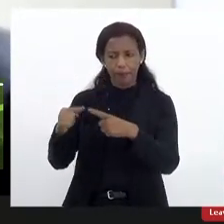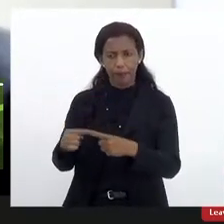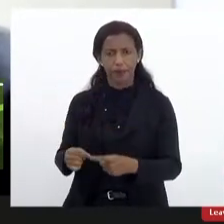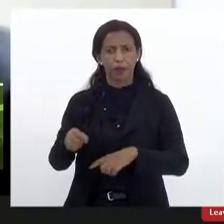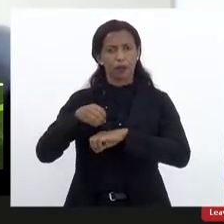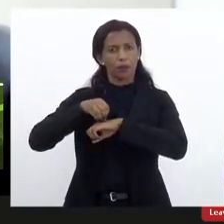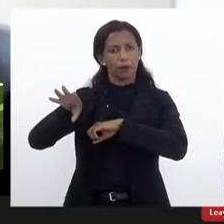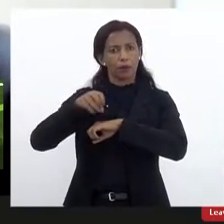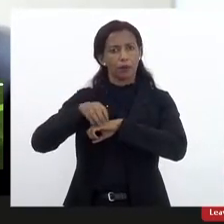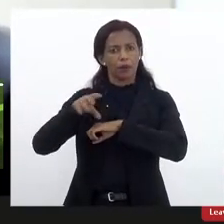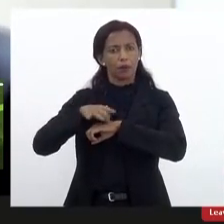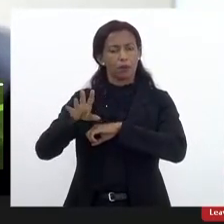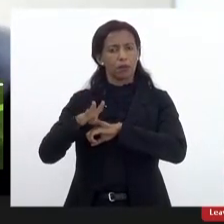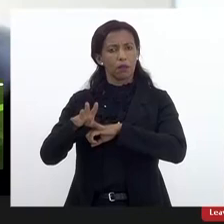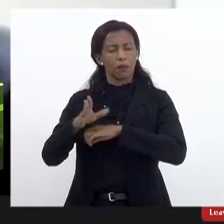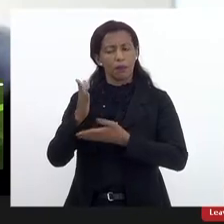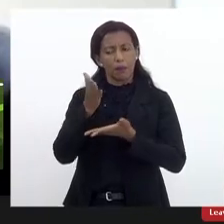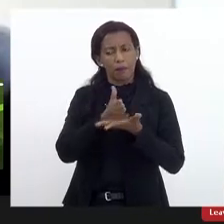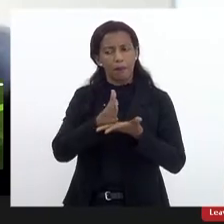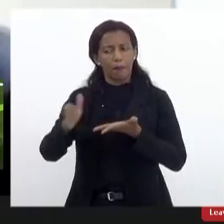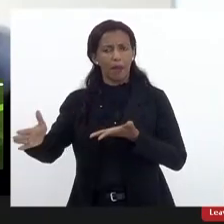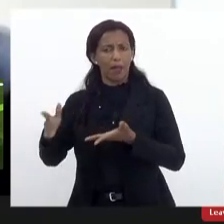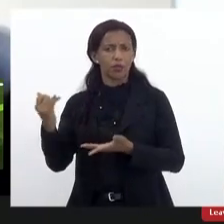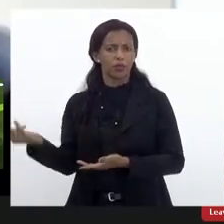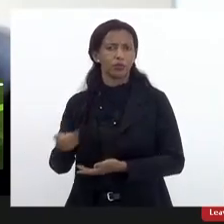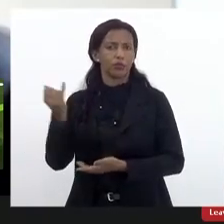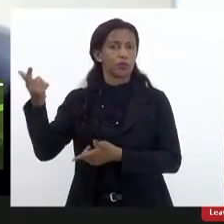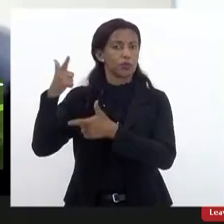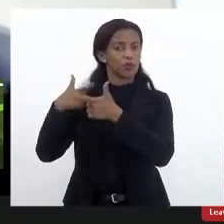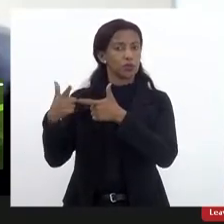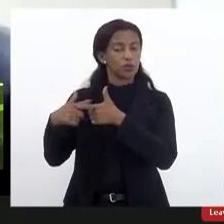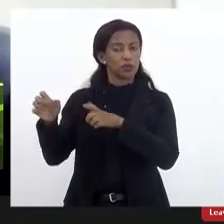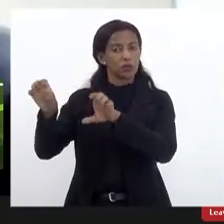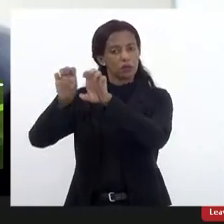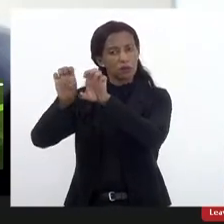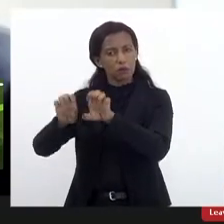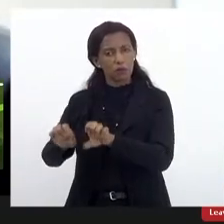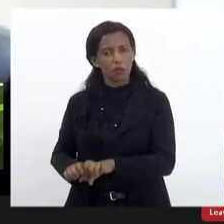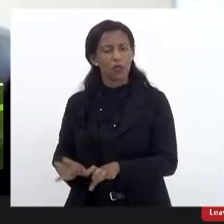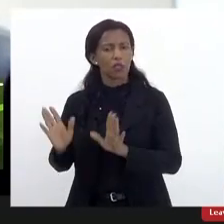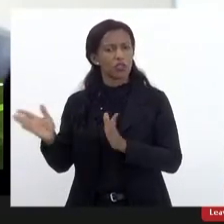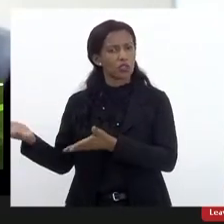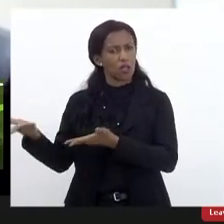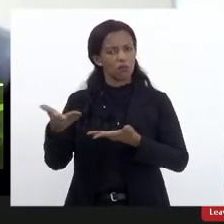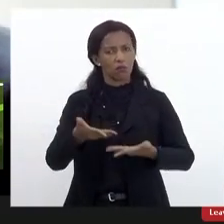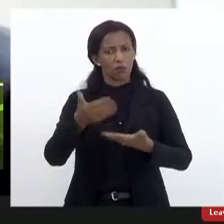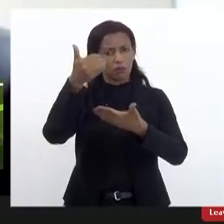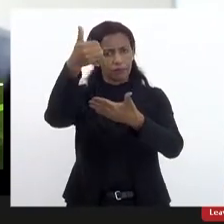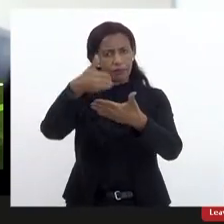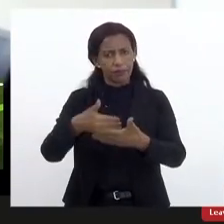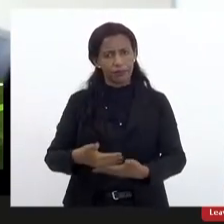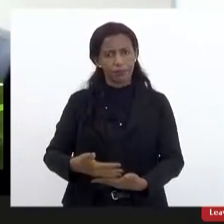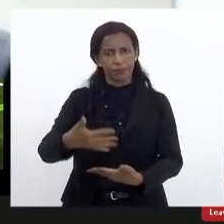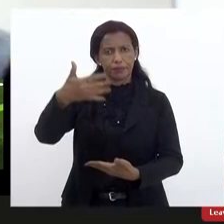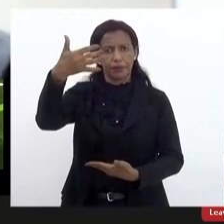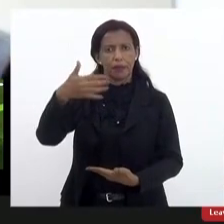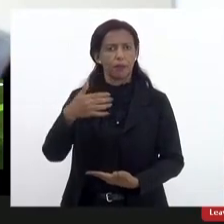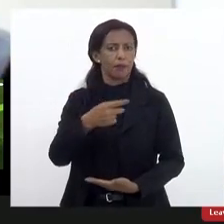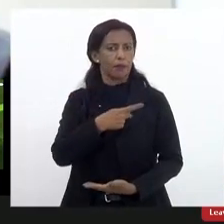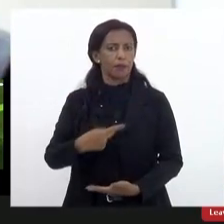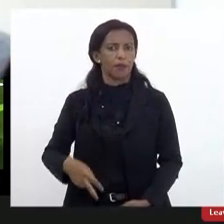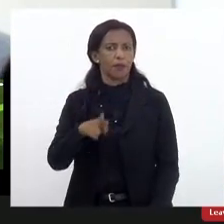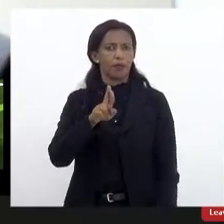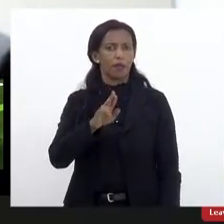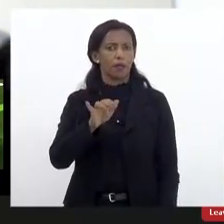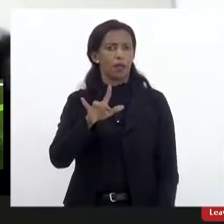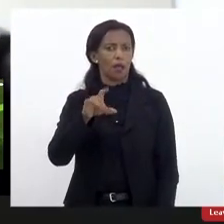encaminhamento para sanar uma parte importante desses problemas estruturais que foi trazido aqui pelo presidente Ricardo Tonassi, mas que